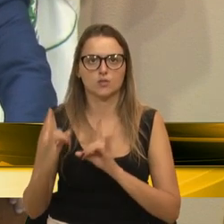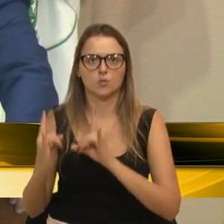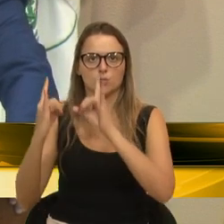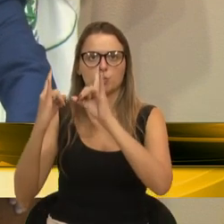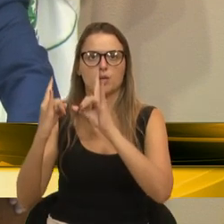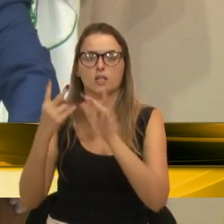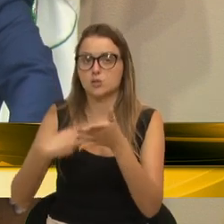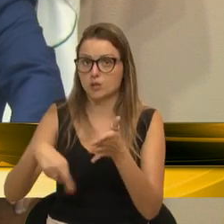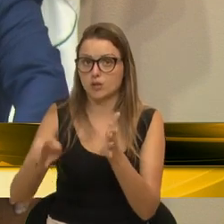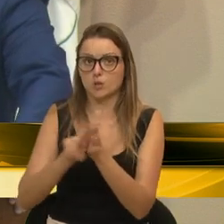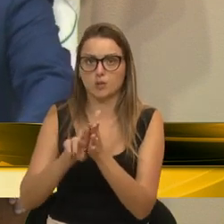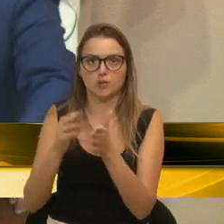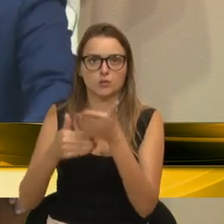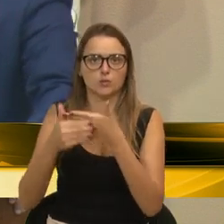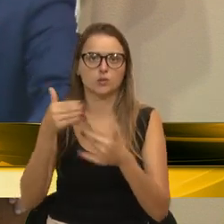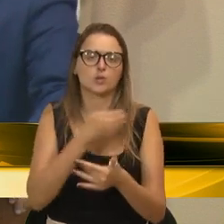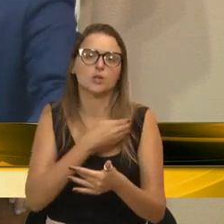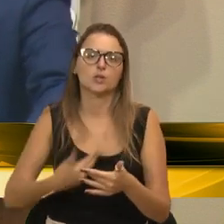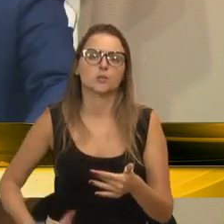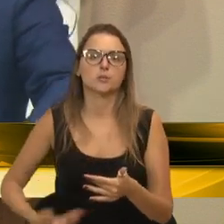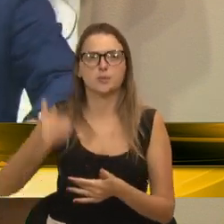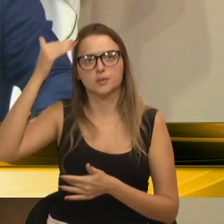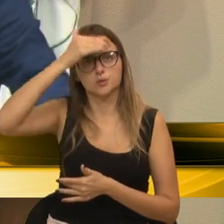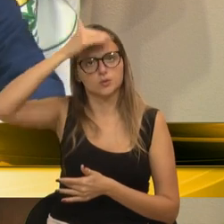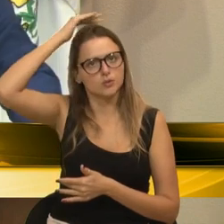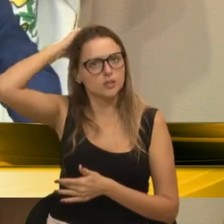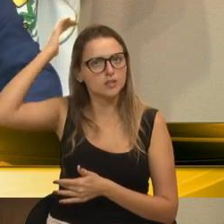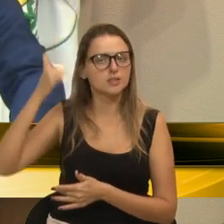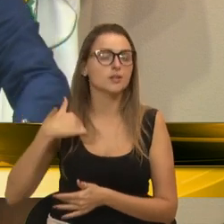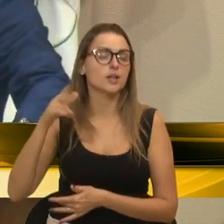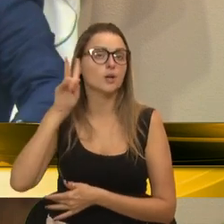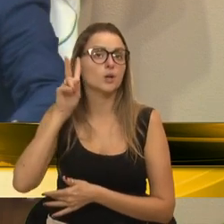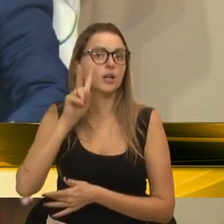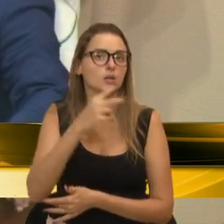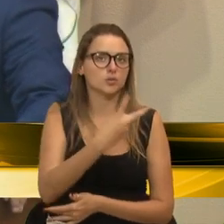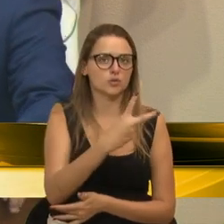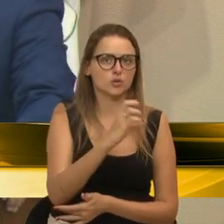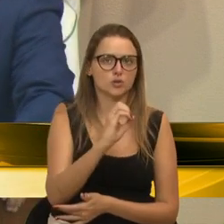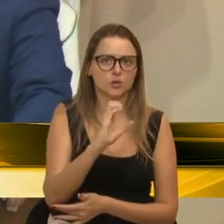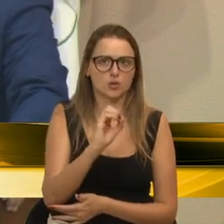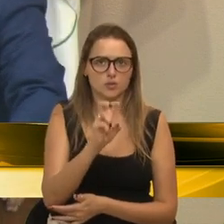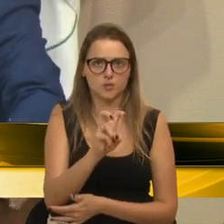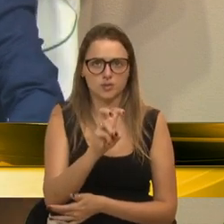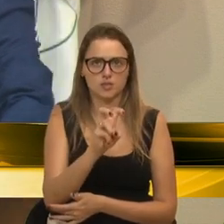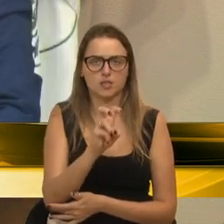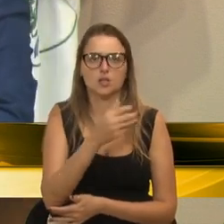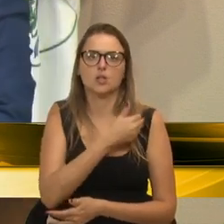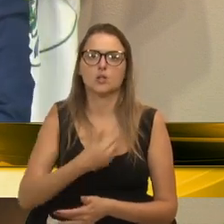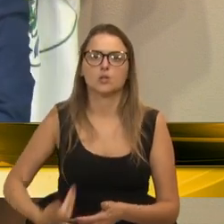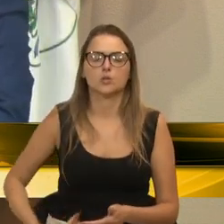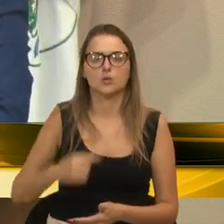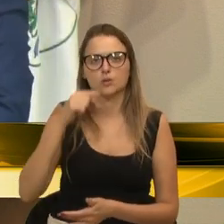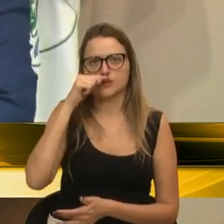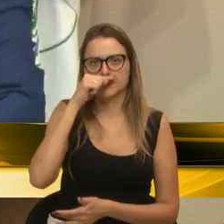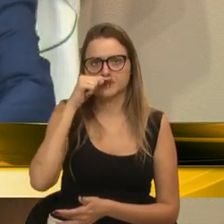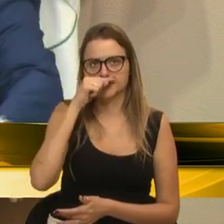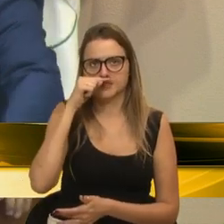totalmente recuperado pelo governo Alceu na época. Me lembro que, de 2005, durante o governo do Sartori,